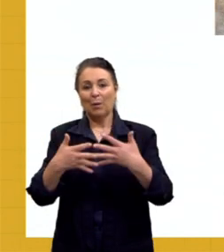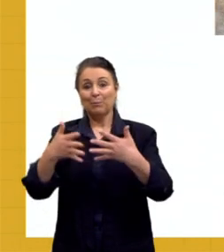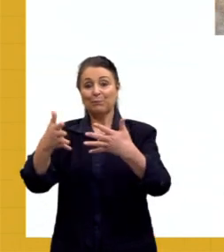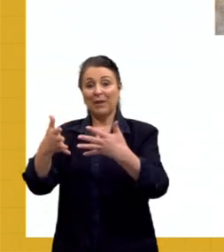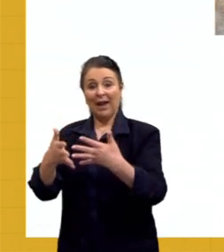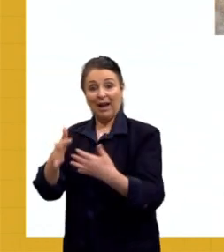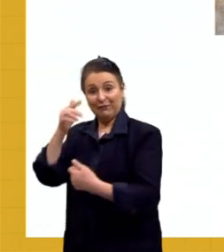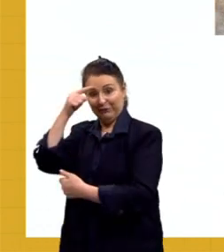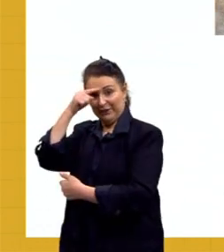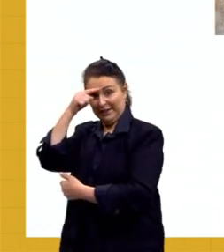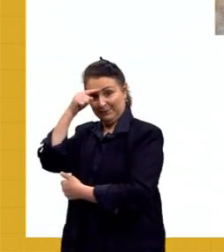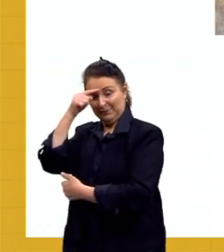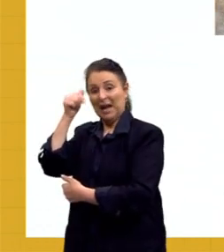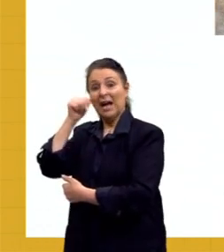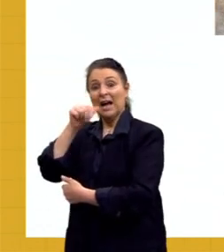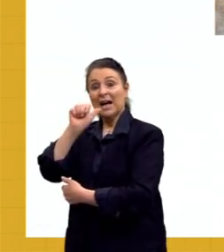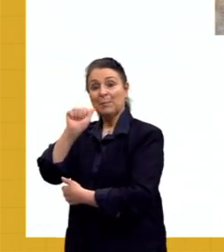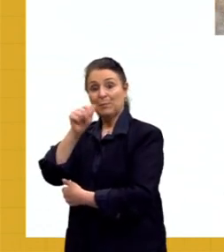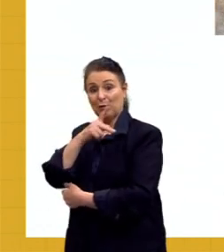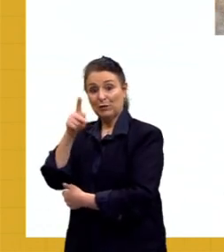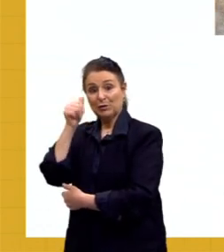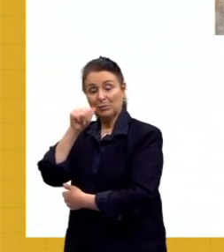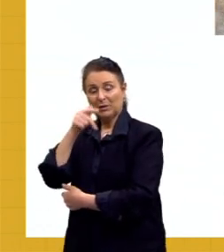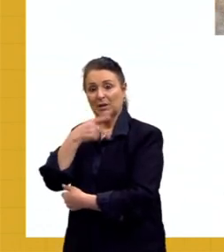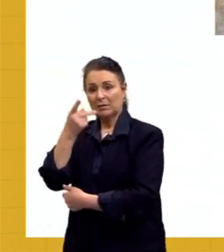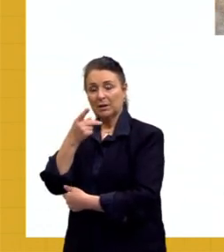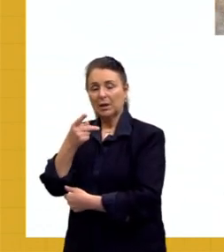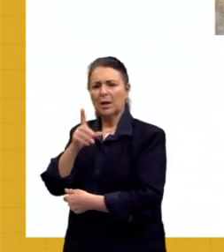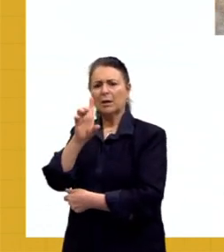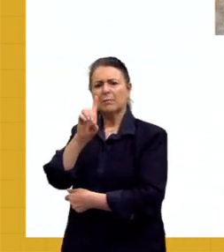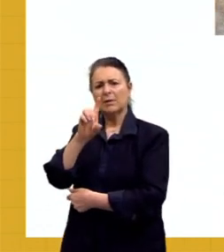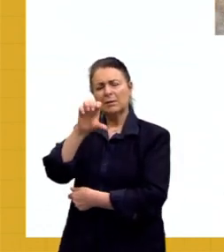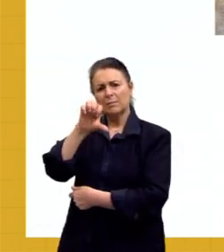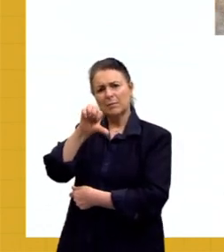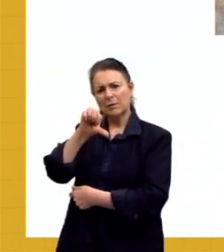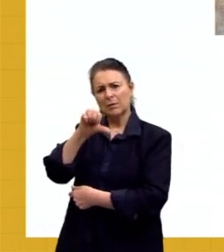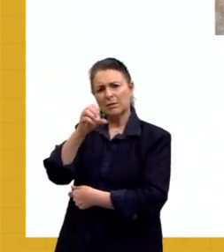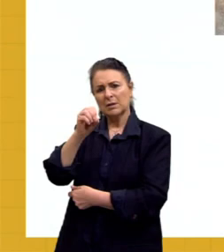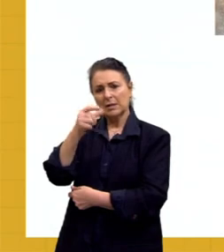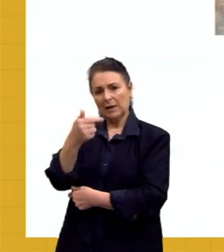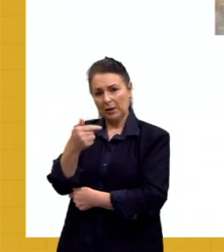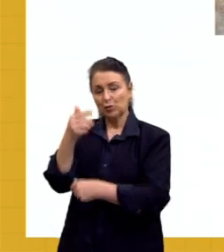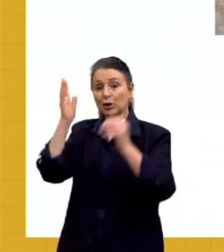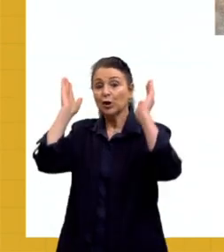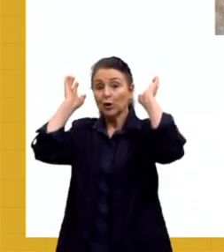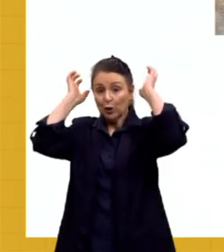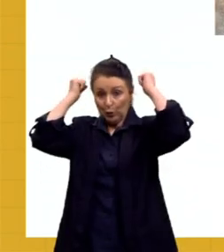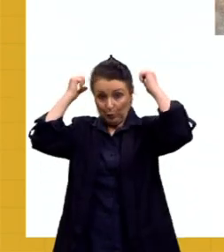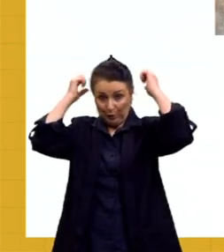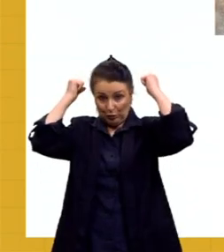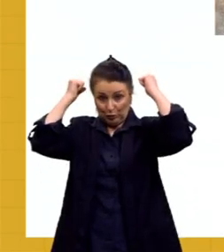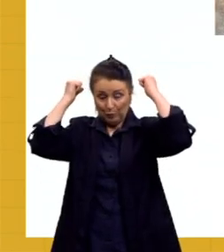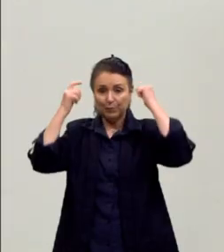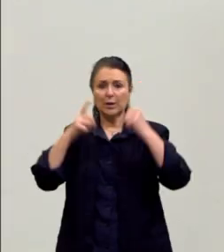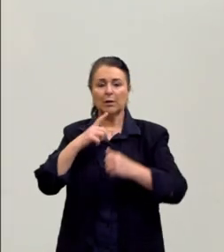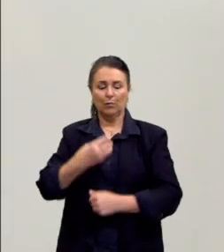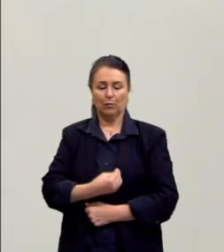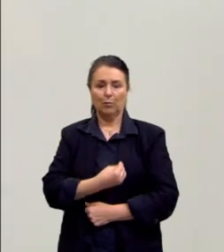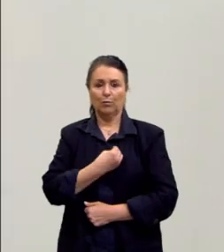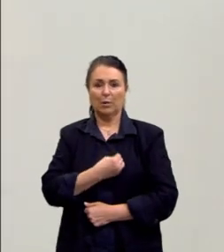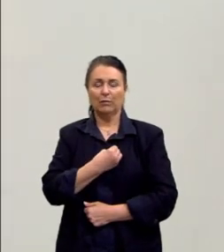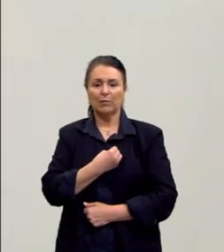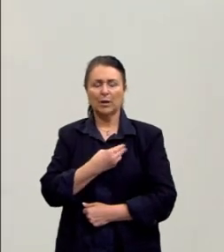a Frida Kahlo é uma mulher mexicana, ela nasceu em 1907, no México, ela teve a sua vida